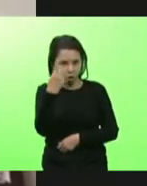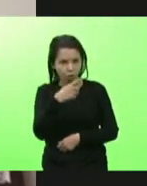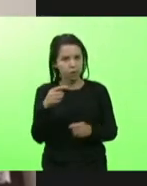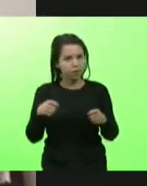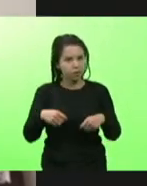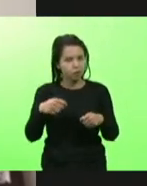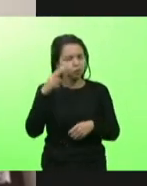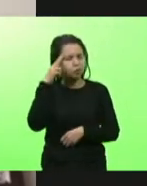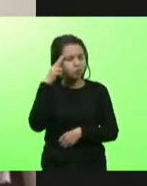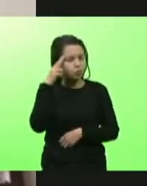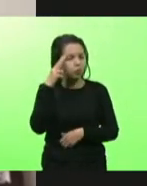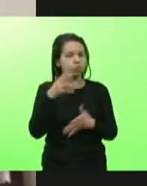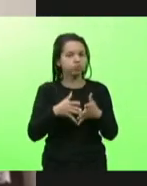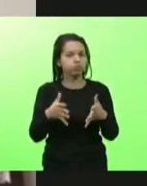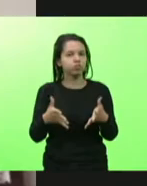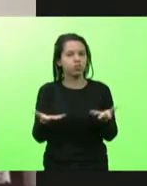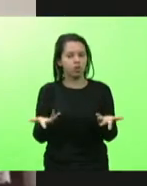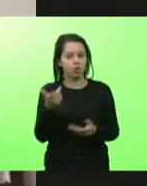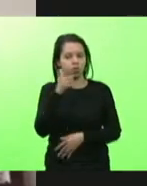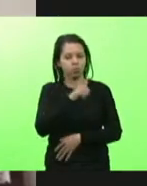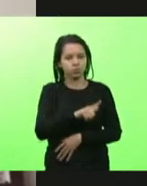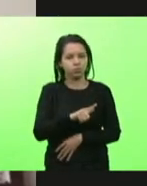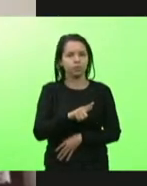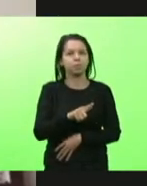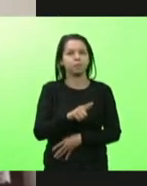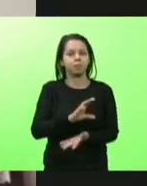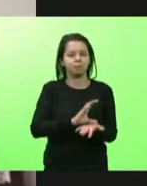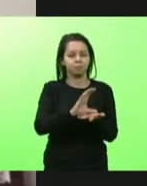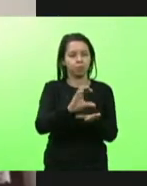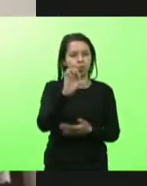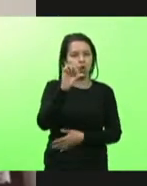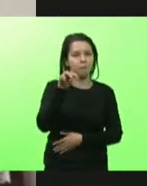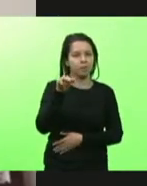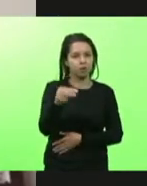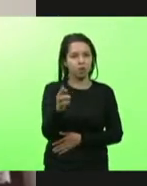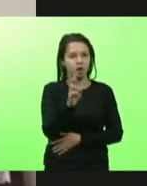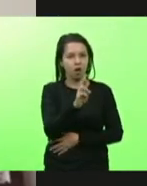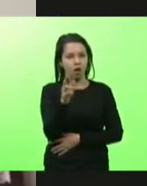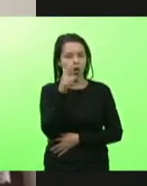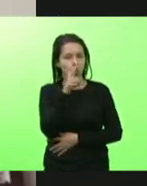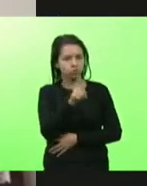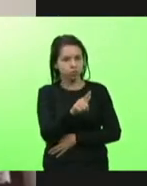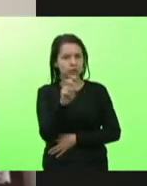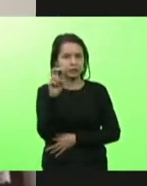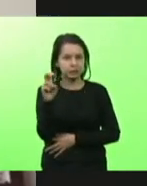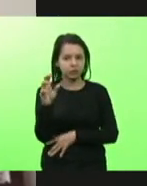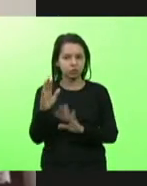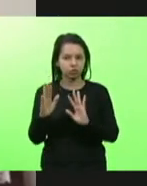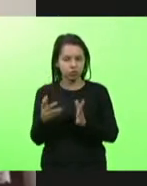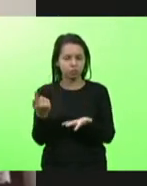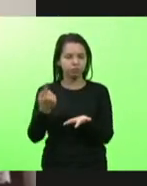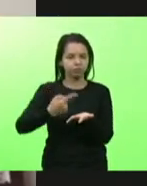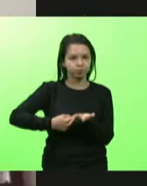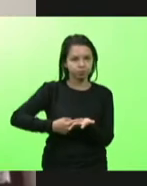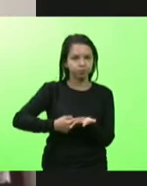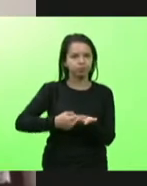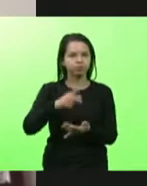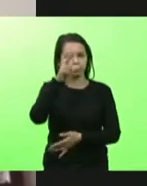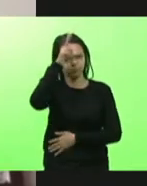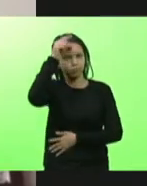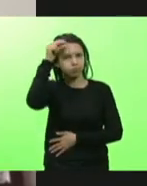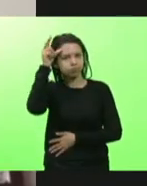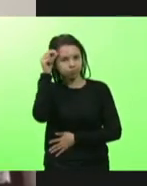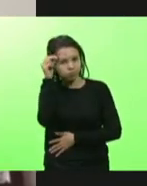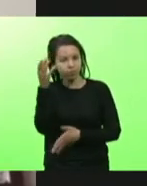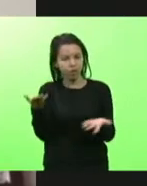que se fortalece agora com repasse de 9 milhões de reais, 5 já estavam na conta da Prefeitura e